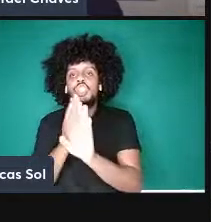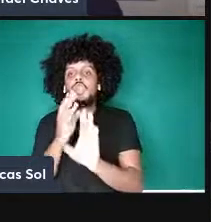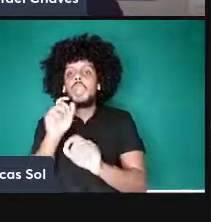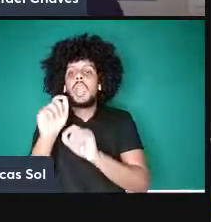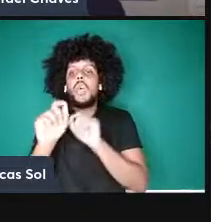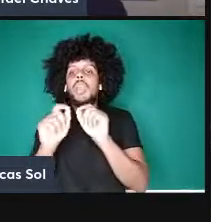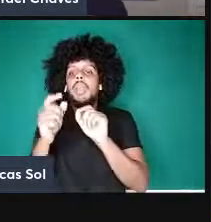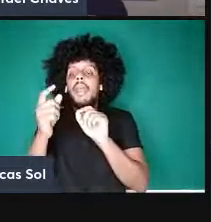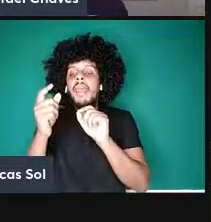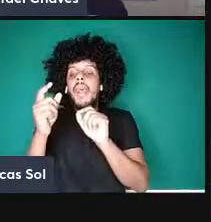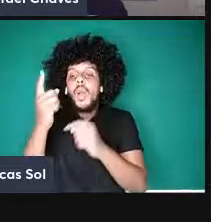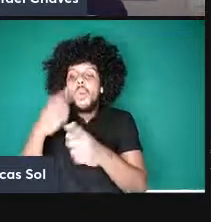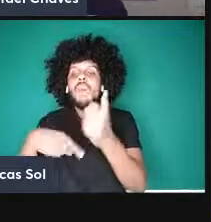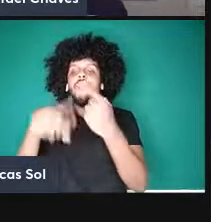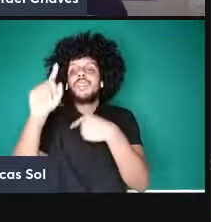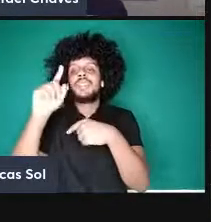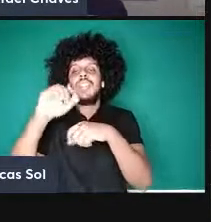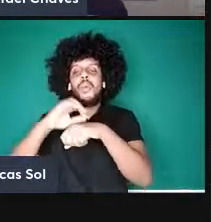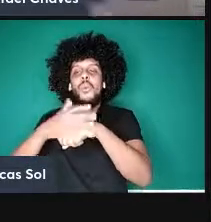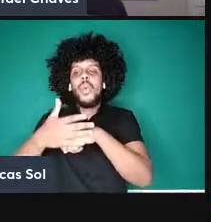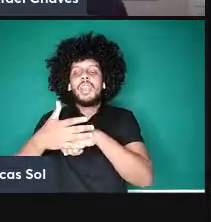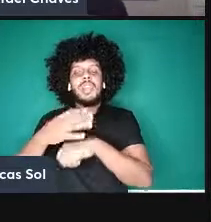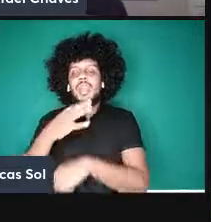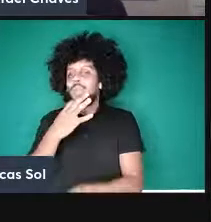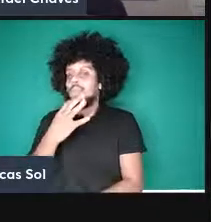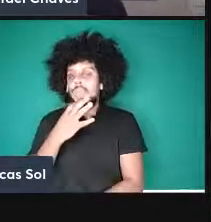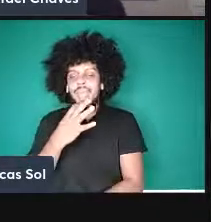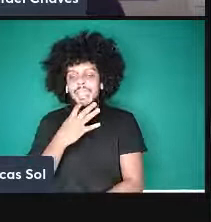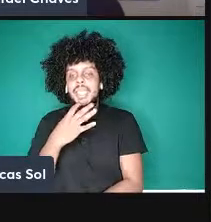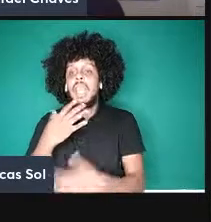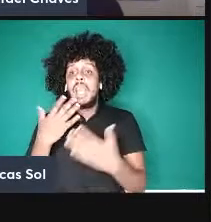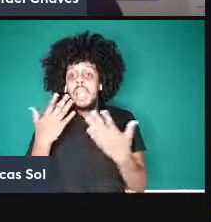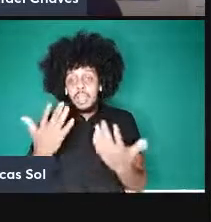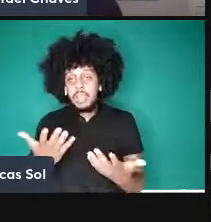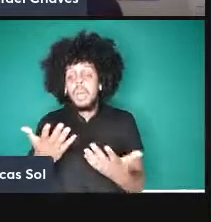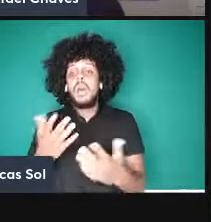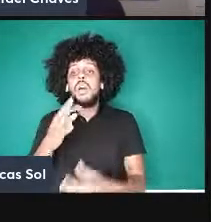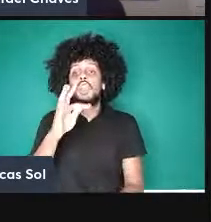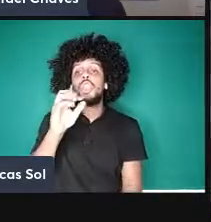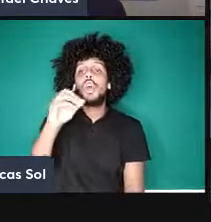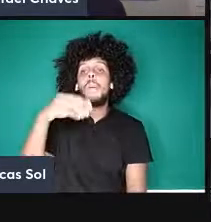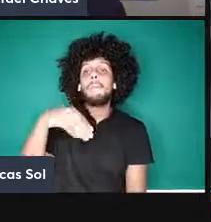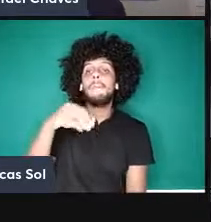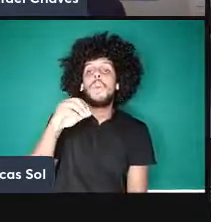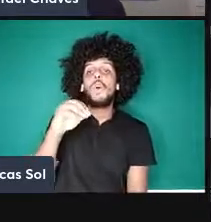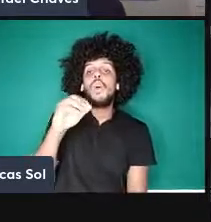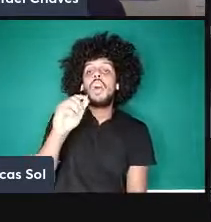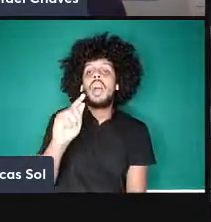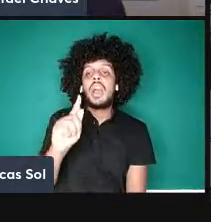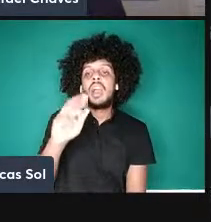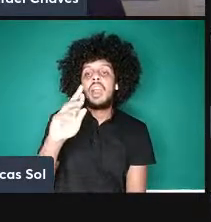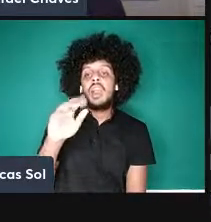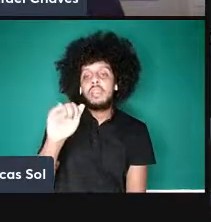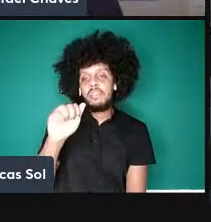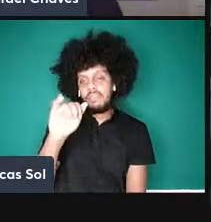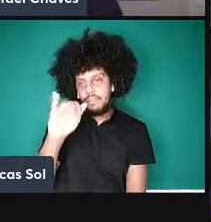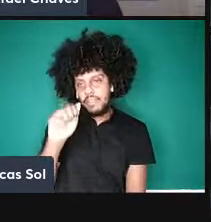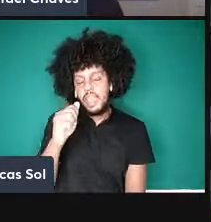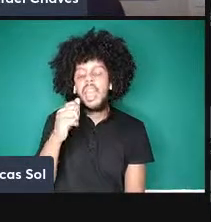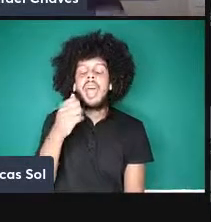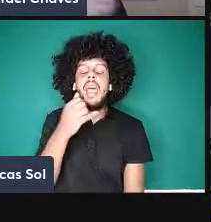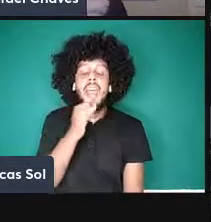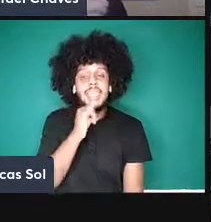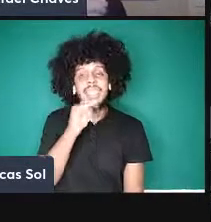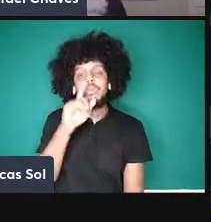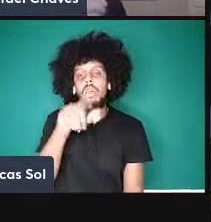desconhecida então tomografia que foi o exemplo que você deu ele certamente ele é muito importante já